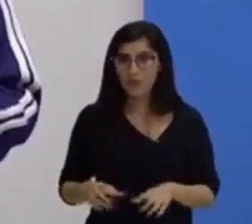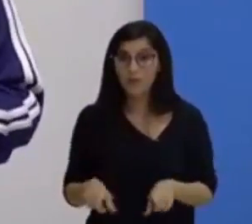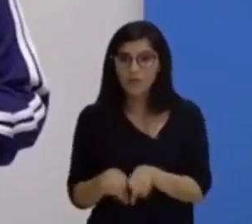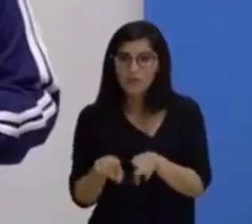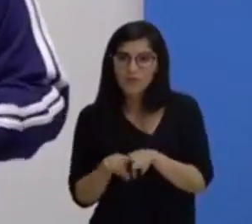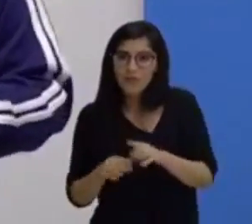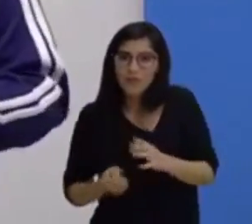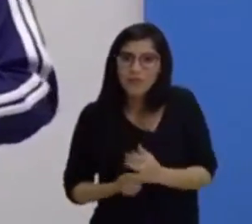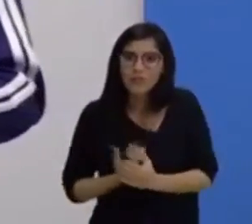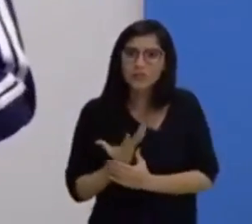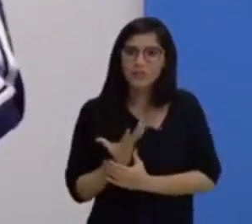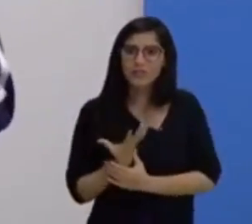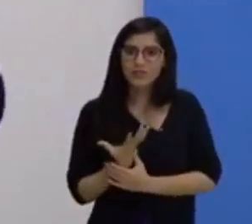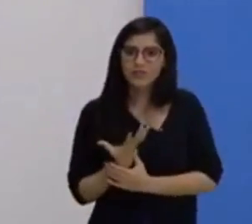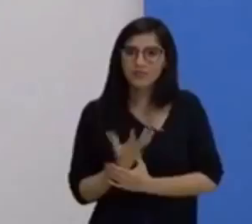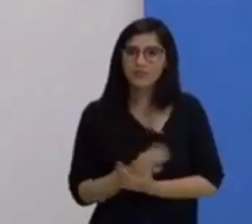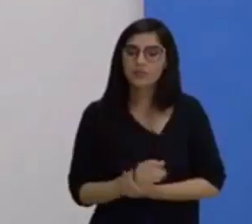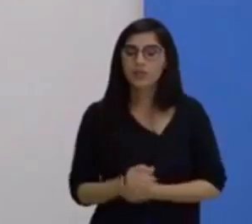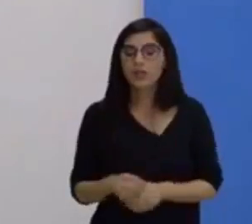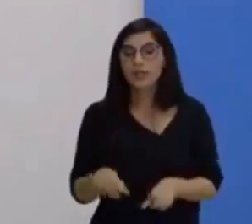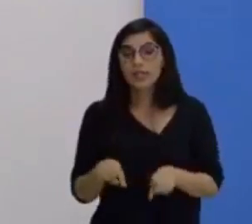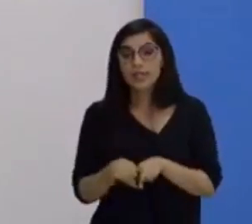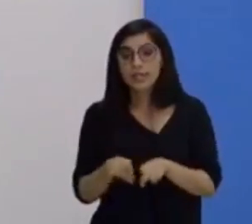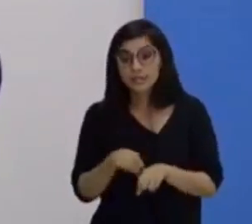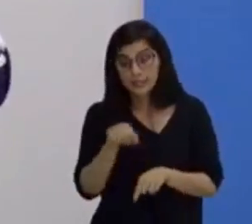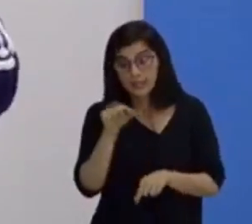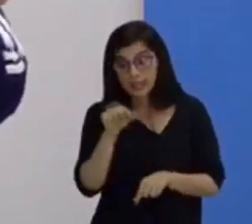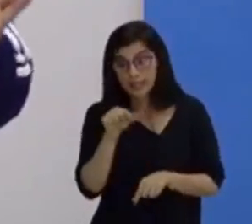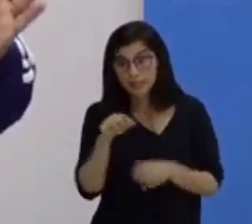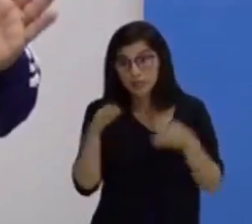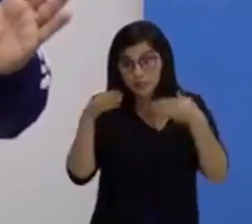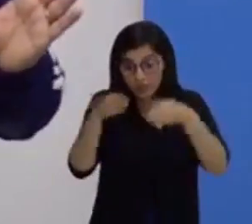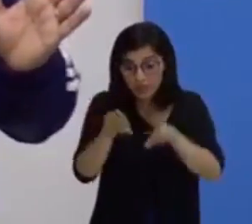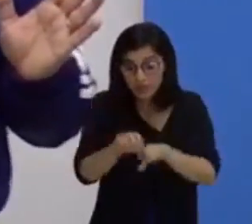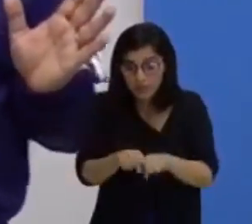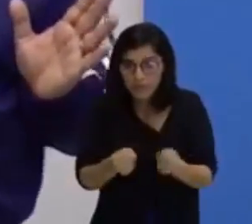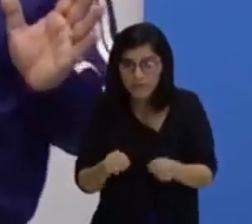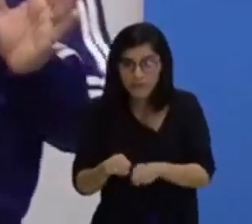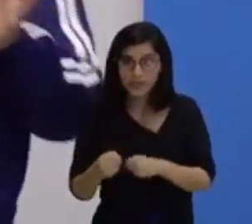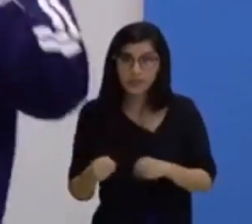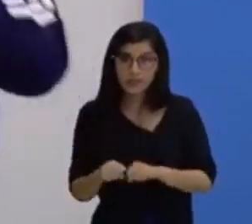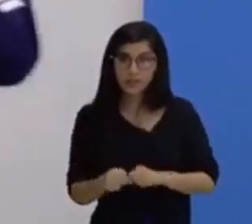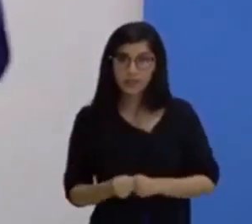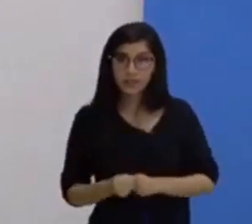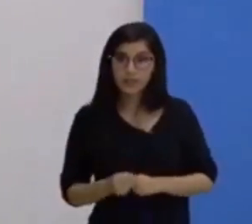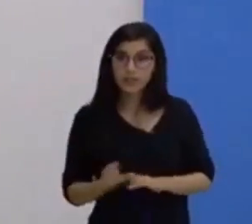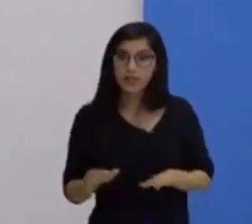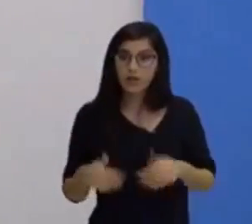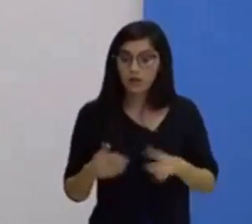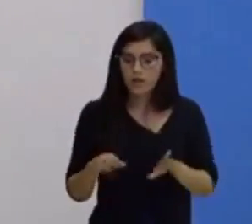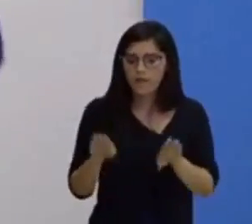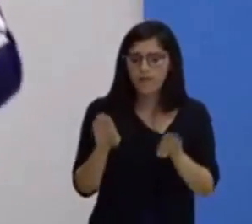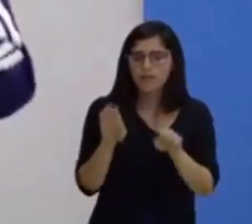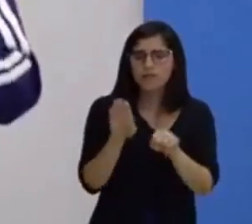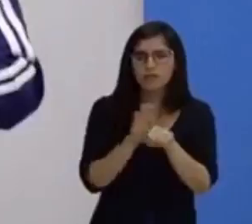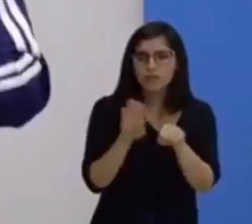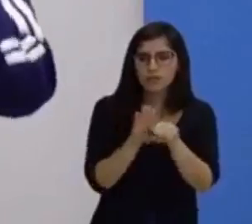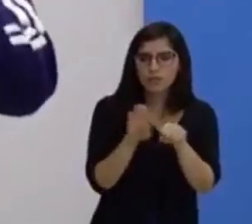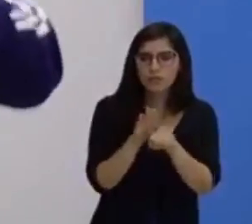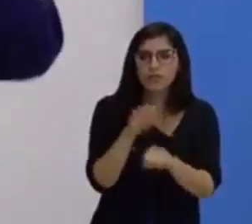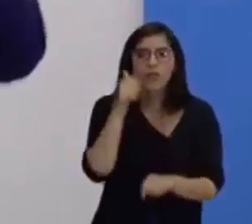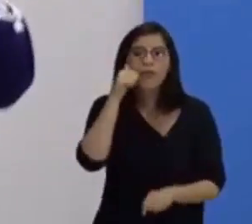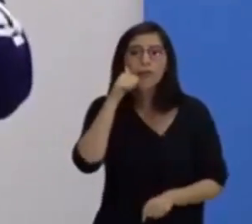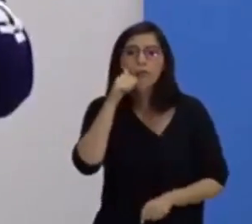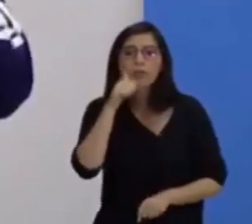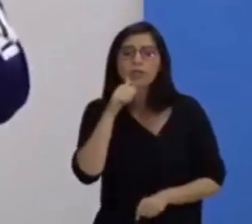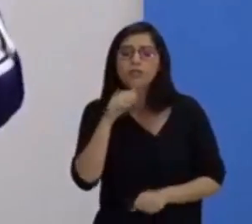caso, nós estamos falando especificamente da flexibilidade. Primeira coisa, ele vem falando que é um substantivo feminino e significa o